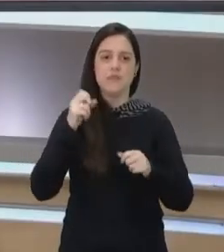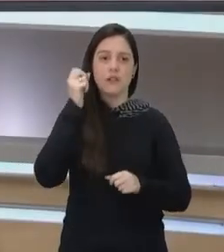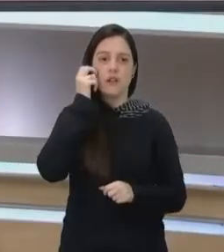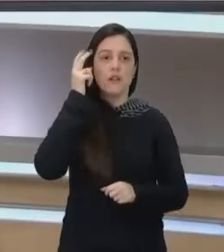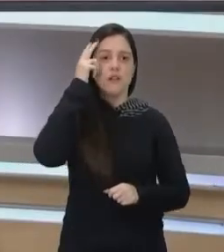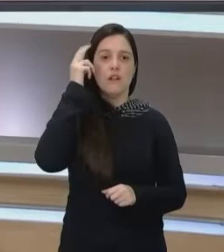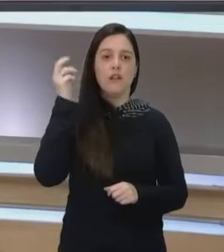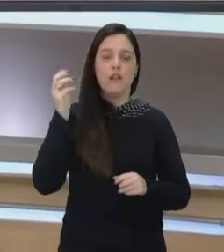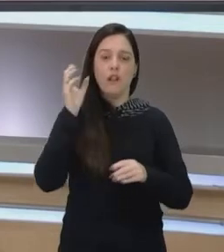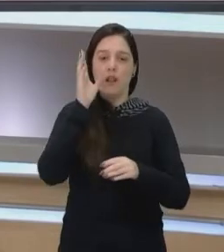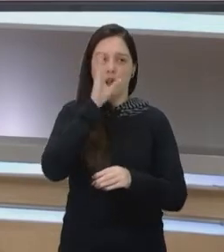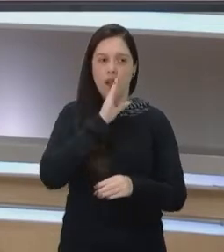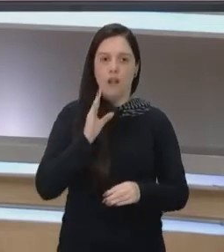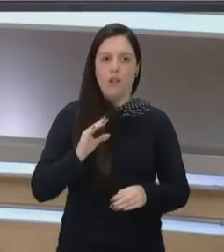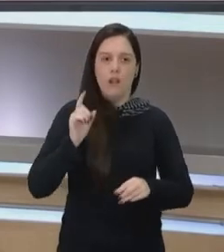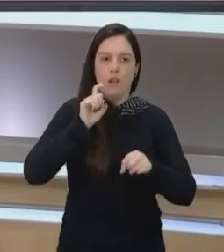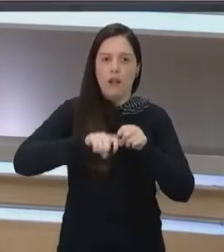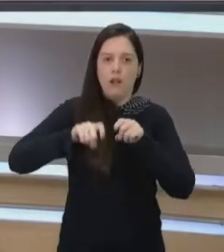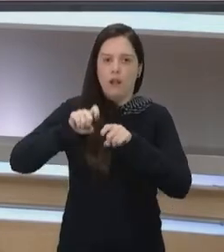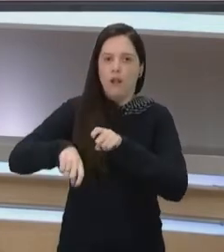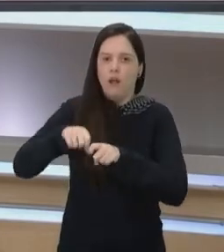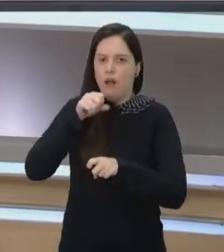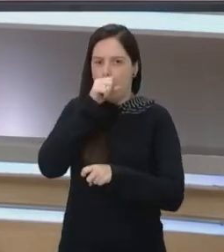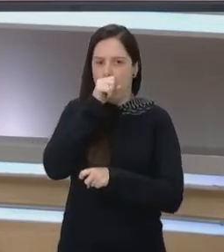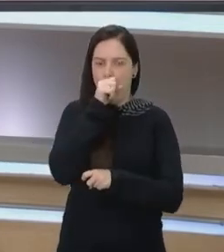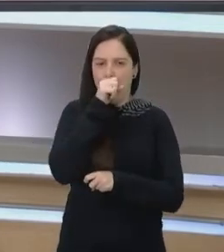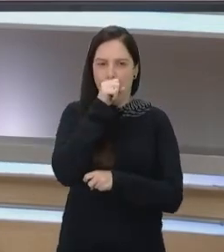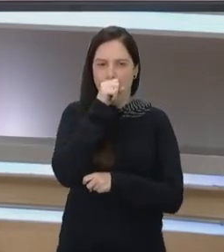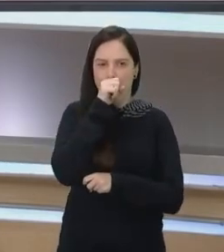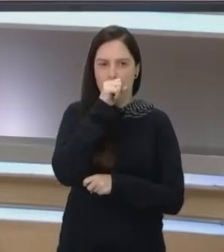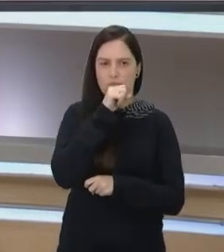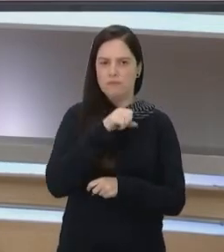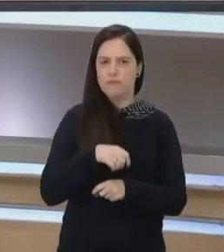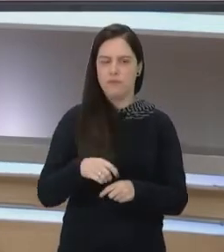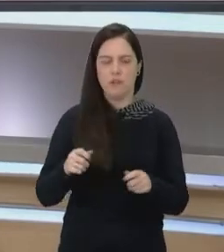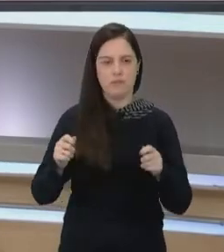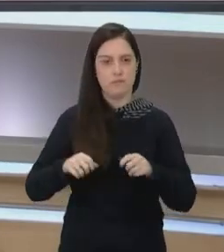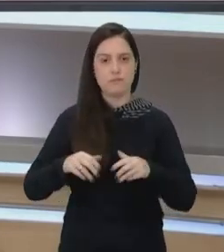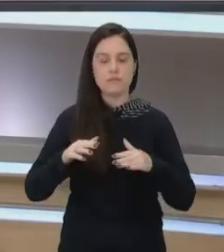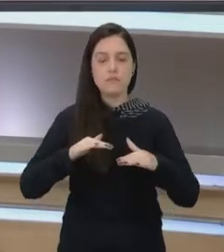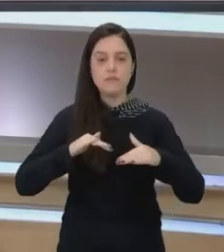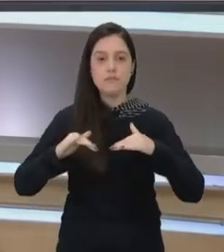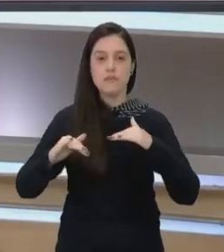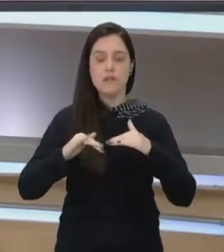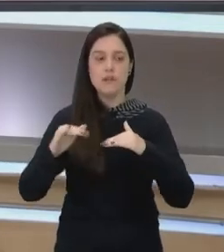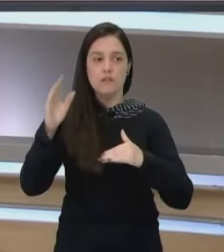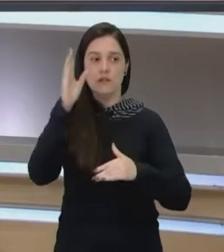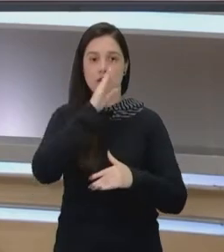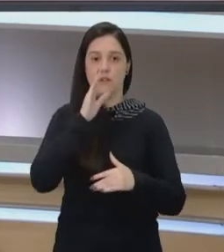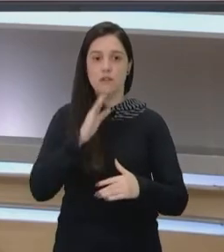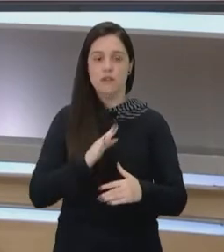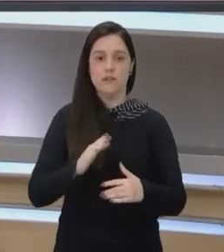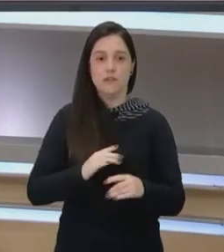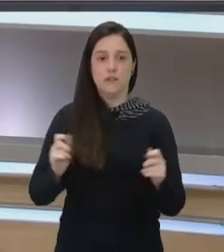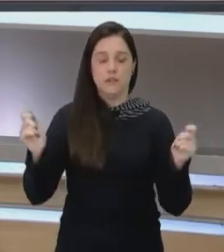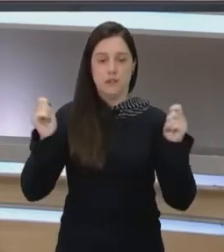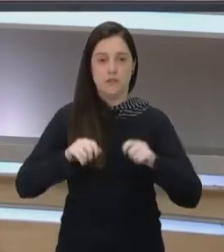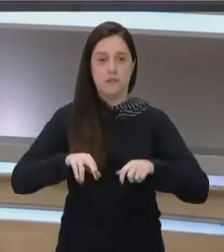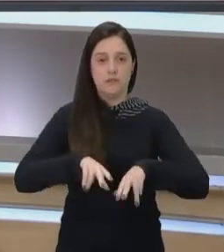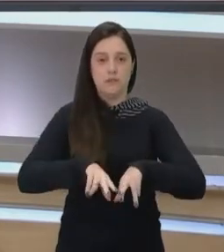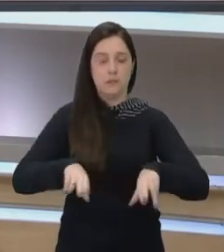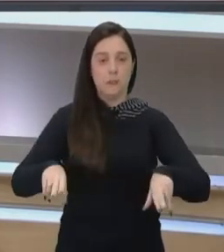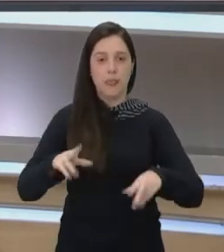estupro quando a gente pensa no descobrimento do Brasil. Então, quantas mulheres